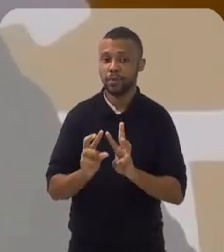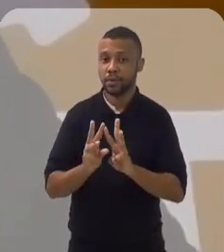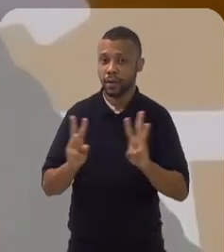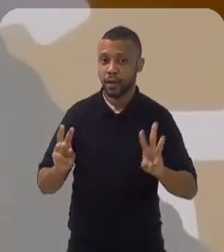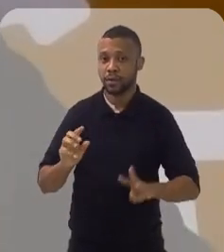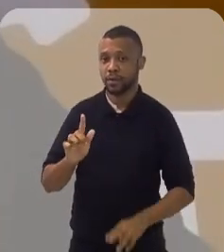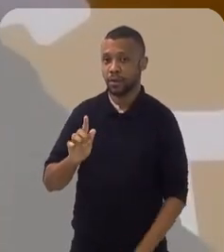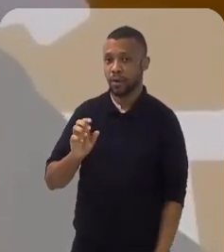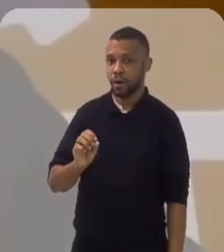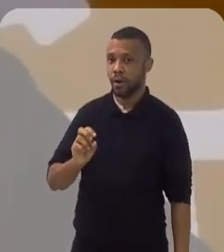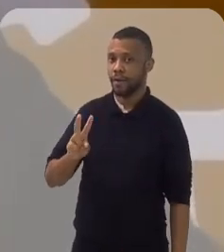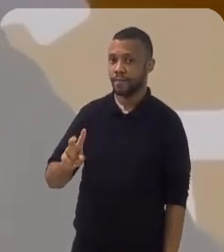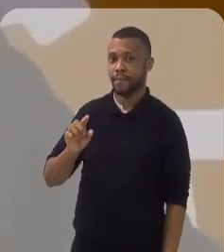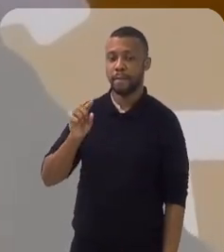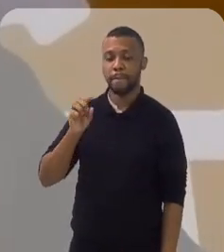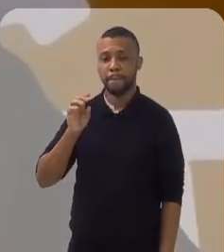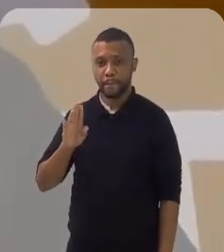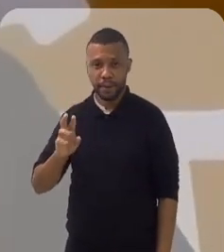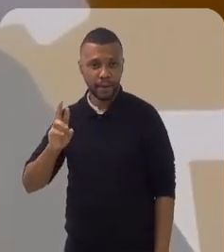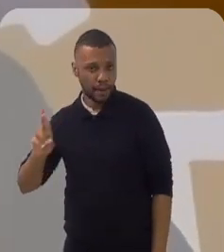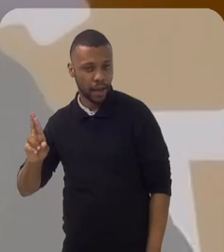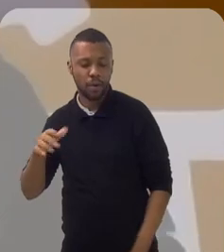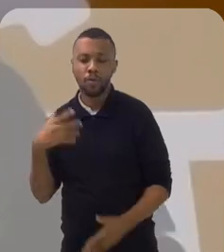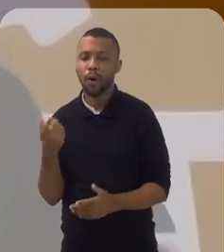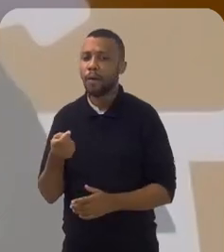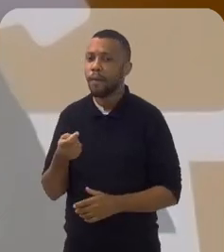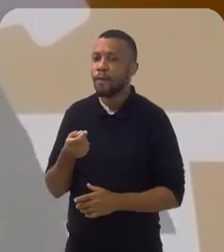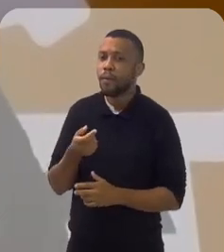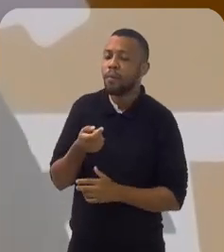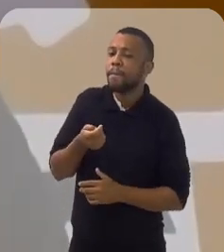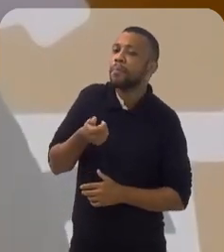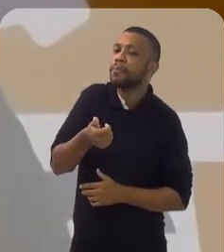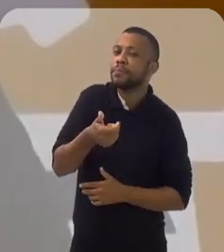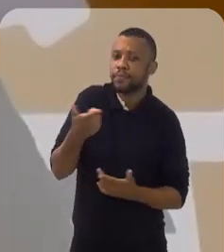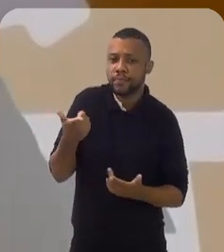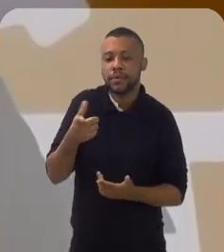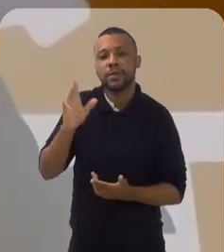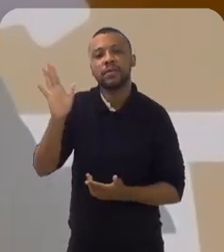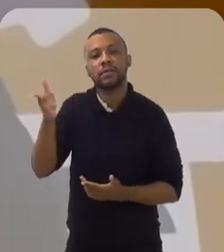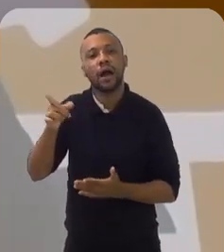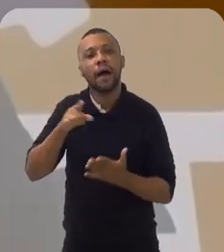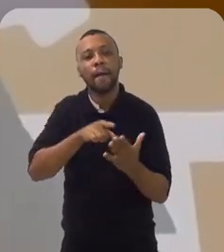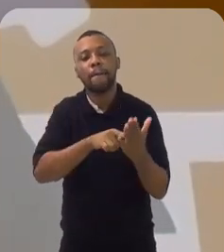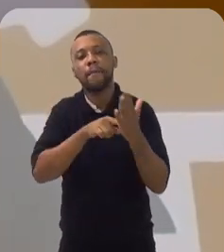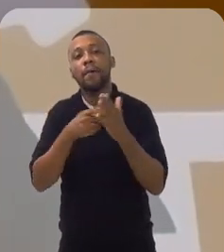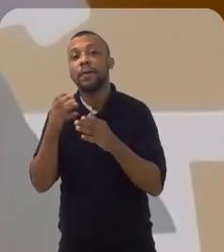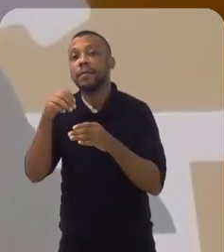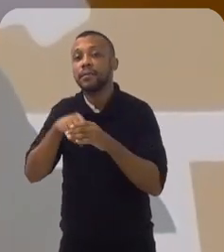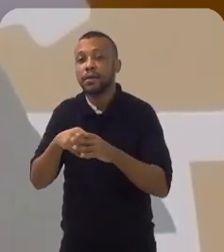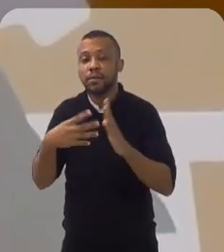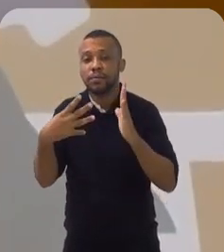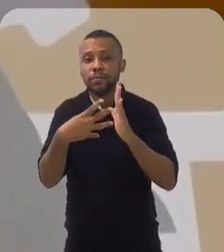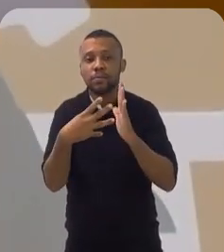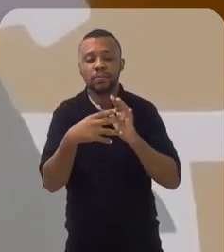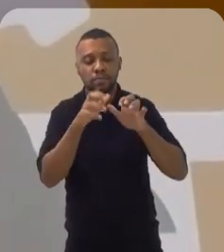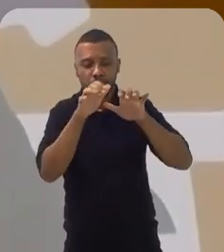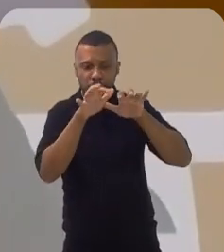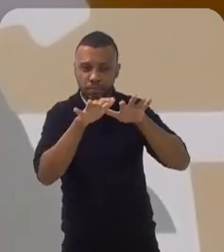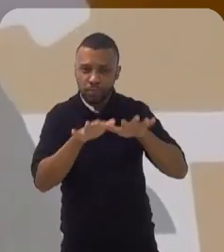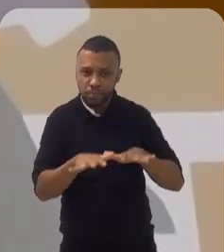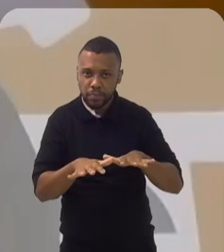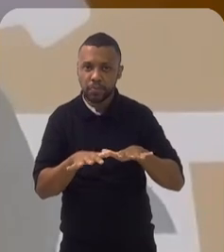GovBR. Qual é o benefício da declaração pré-preenchida? Você já traz para dentro do preenchimento da sua